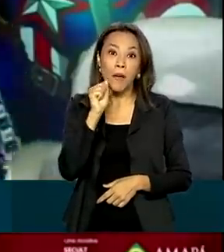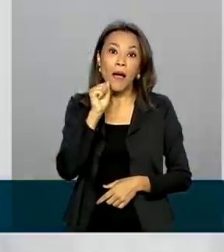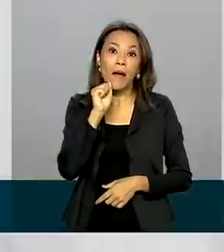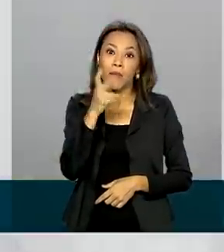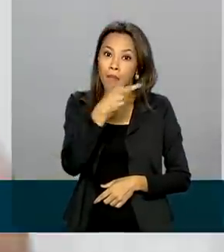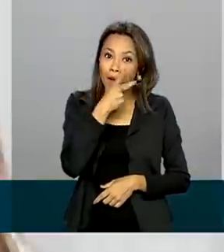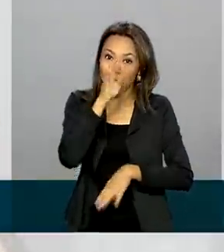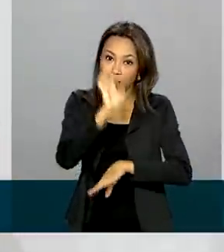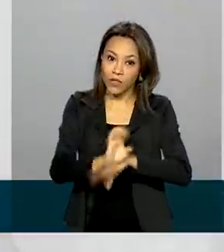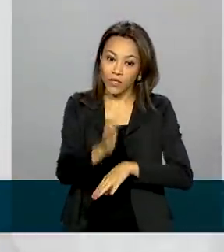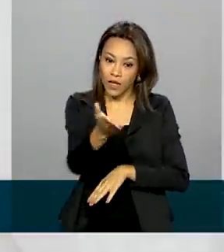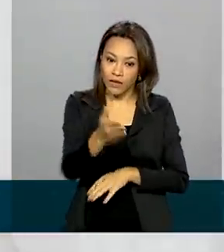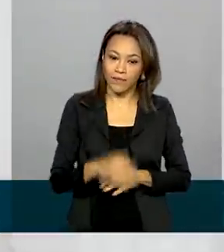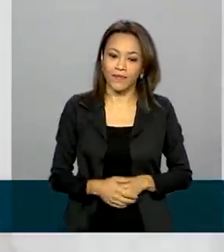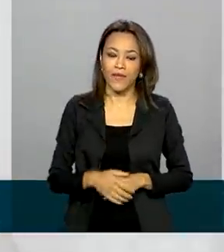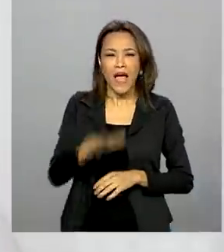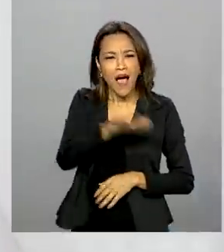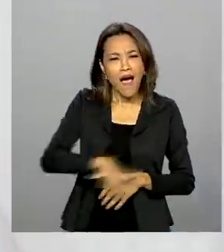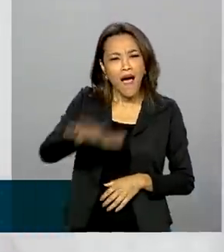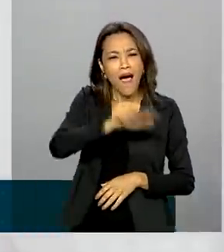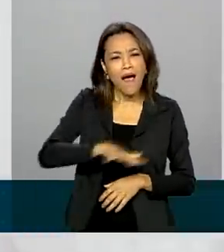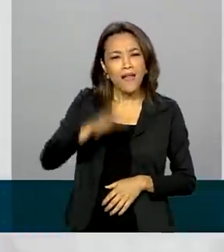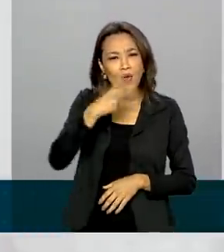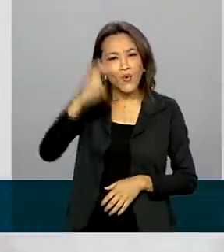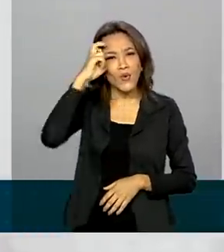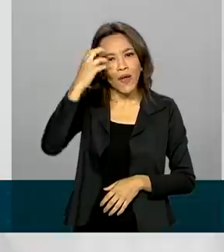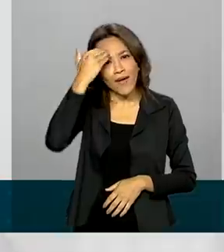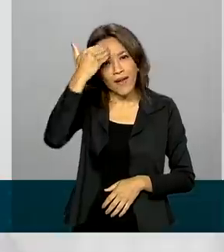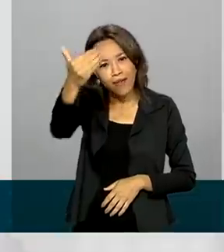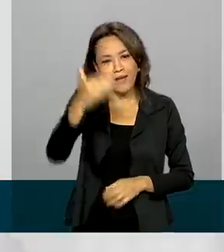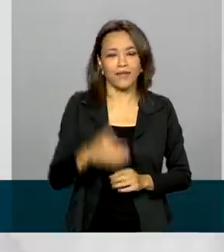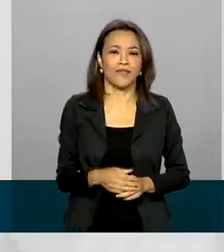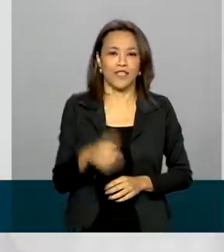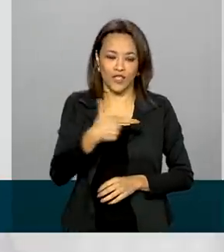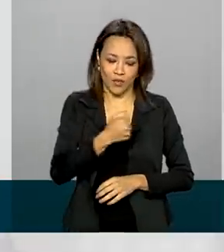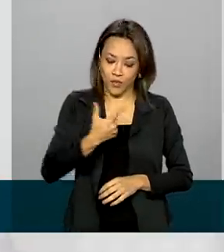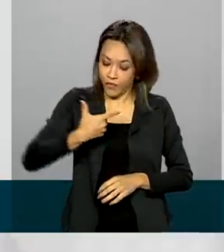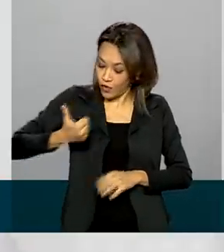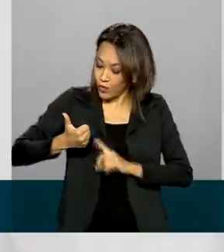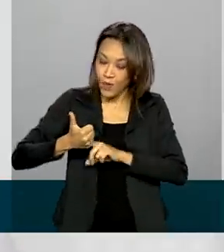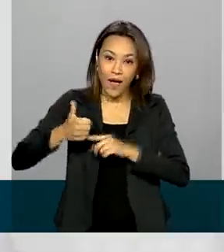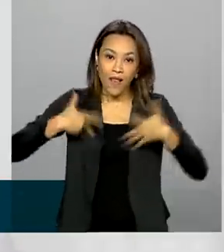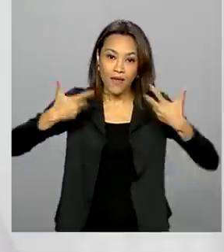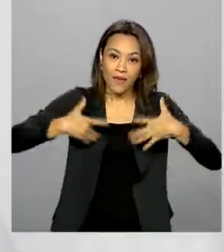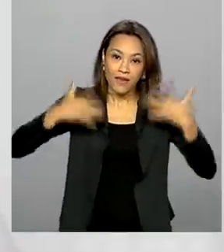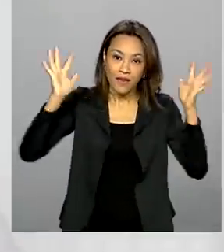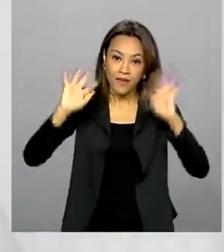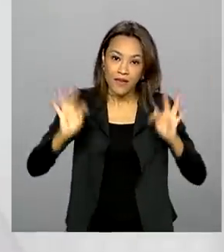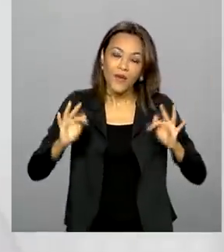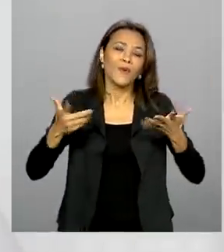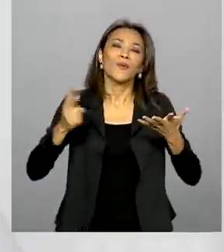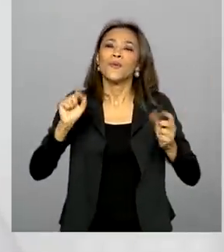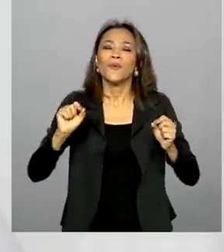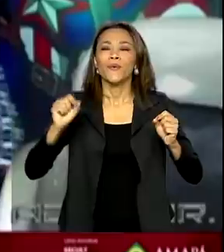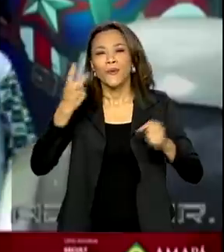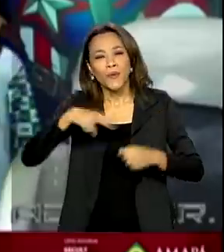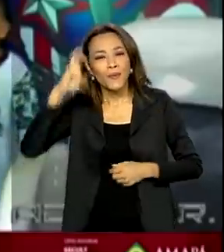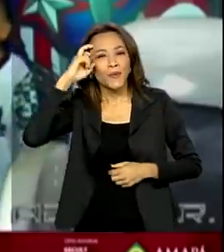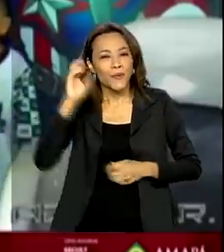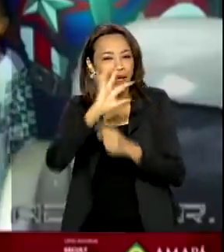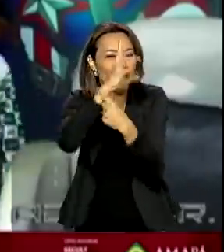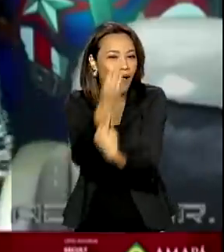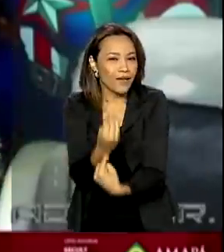Amapá. O setor cultural agradece que seja um ano de 2021 de muita alegria, muita cultura e muita arte para todos.